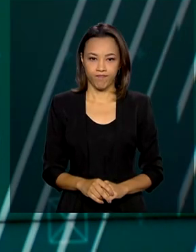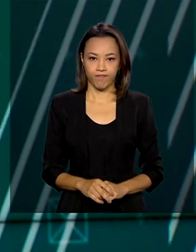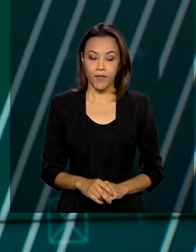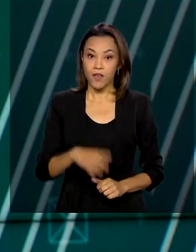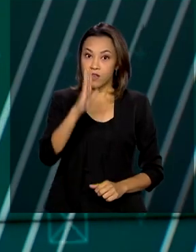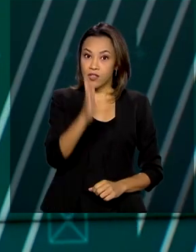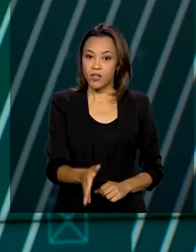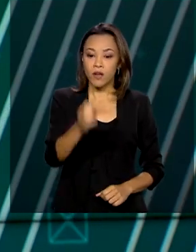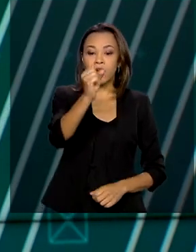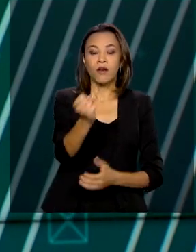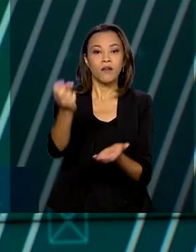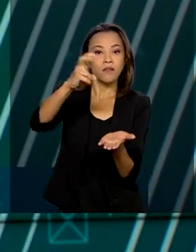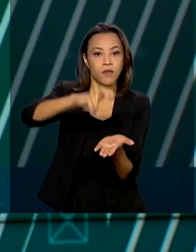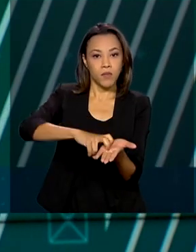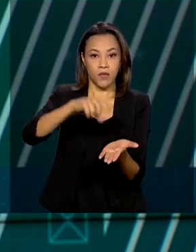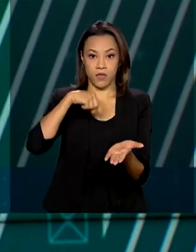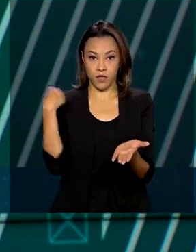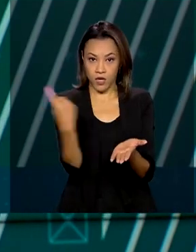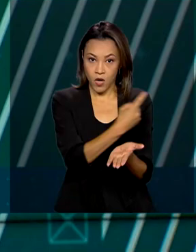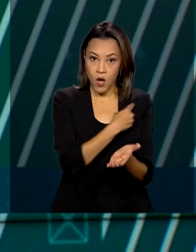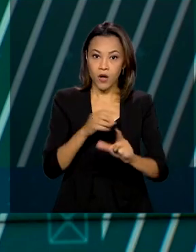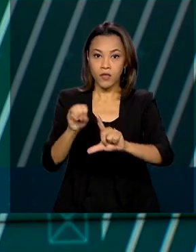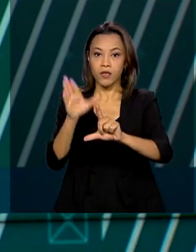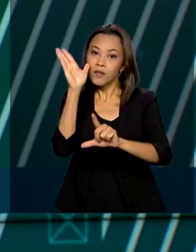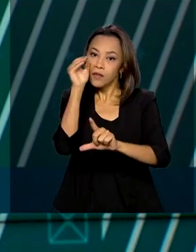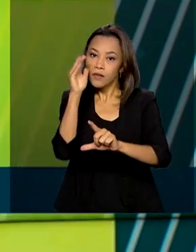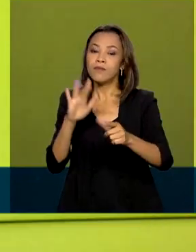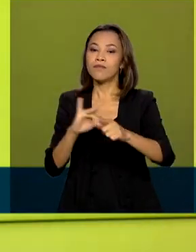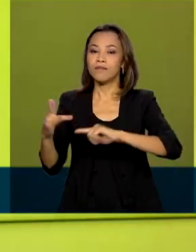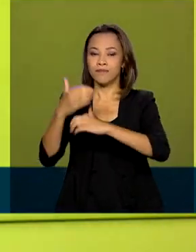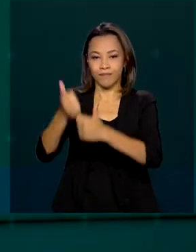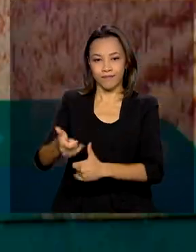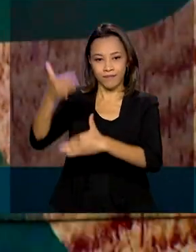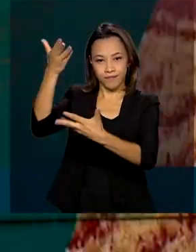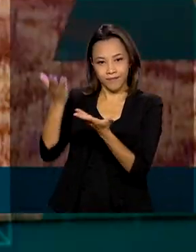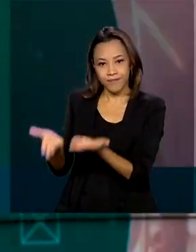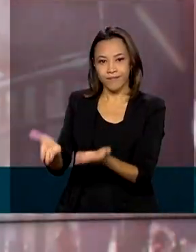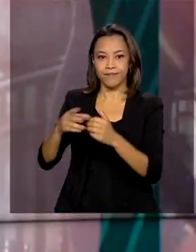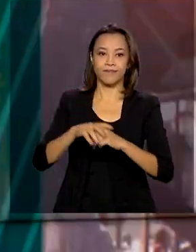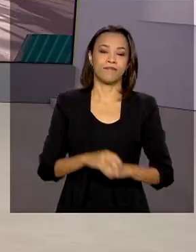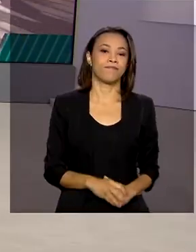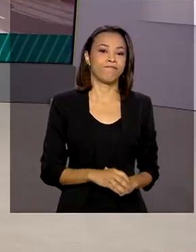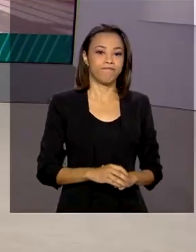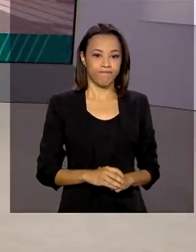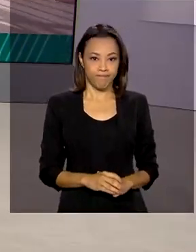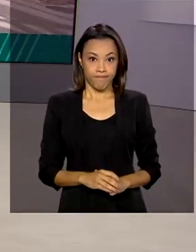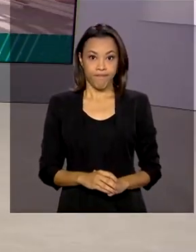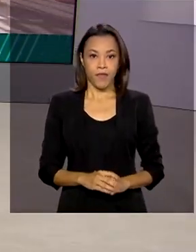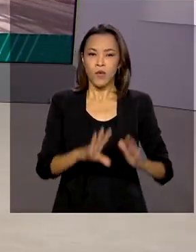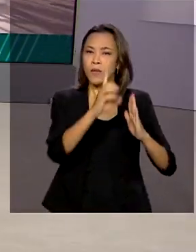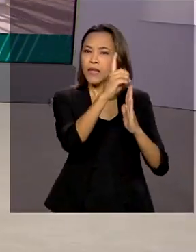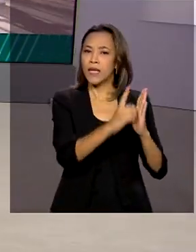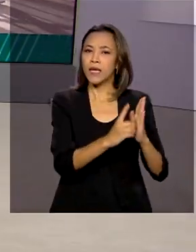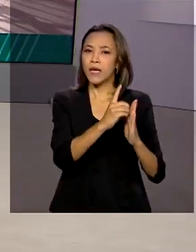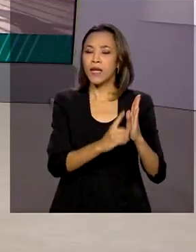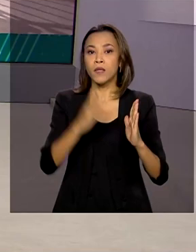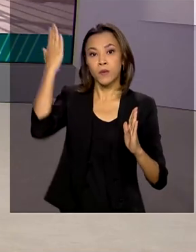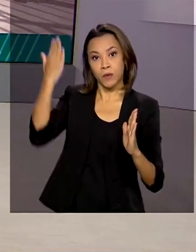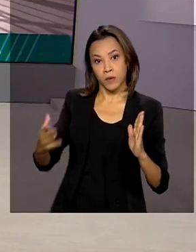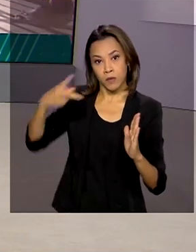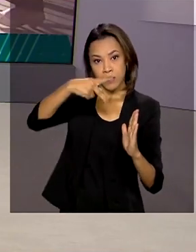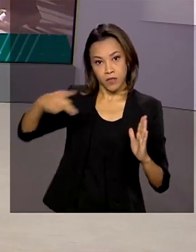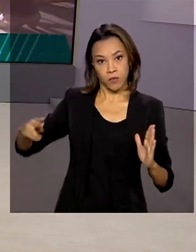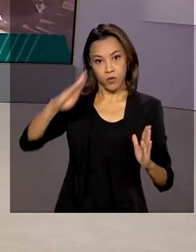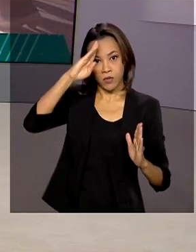São 8 horas da manhã e nós estamos ao vivo também pelas redes sociais. Um decreto do presidente Jair